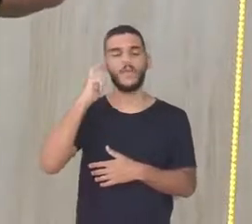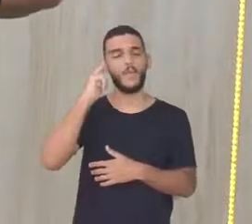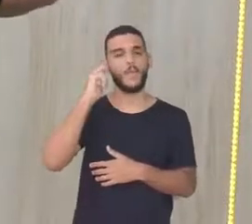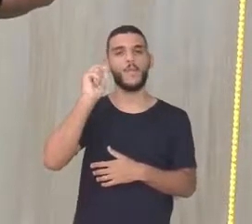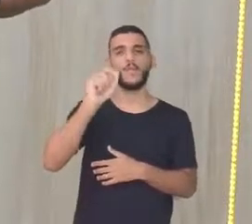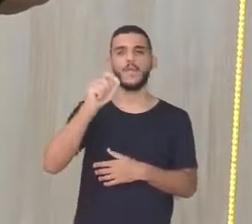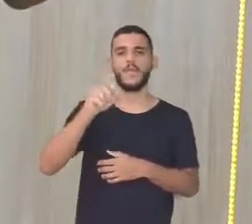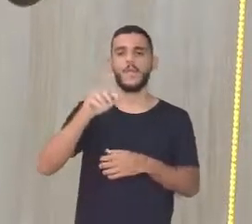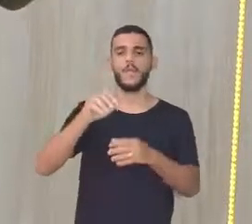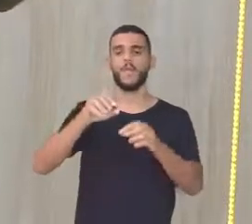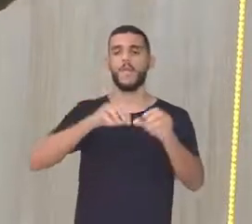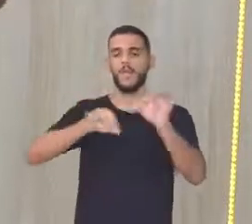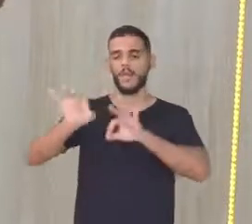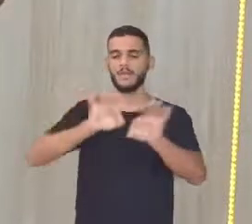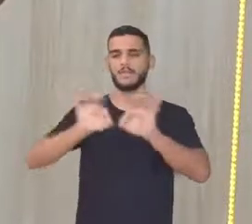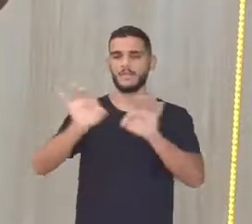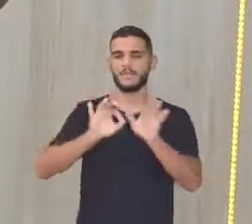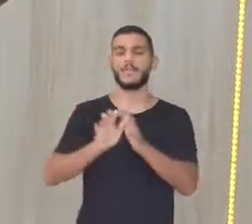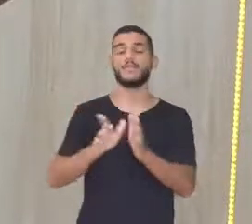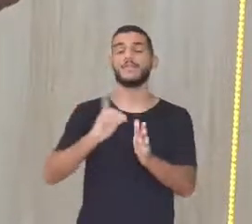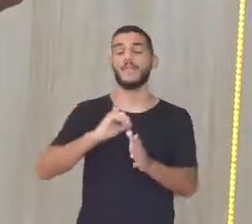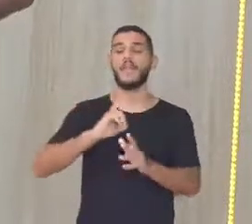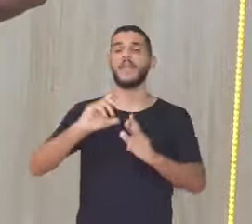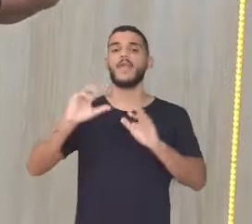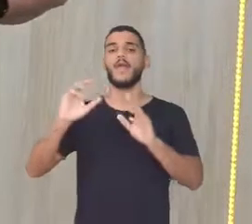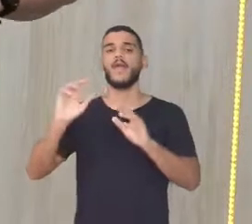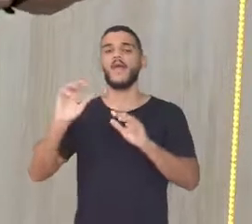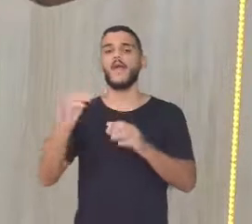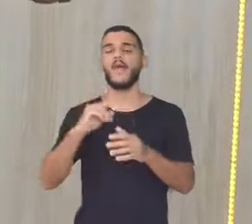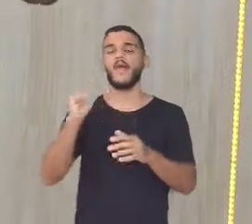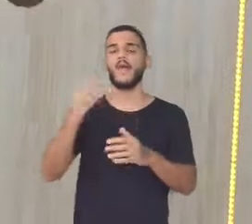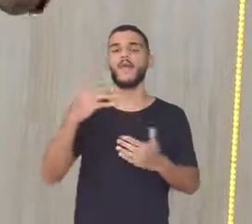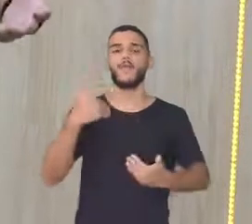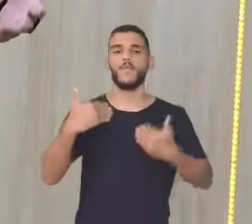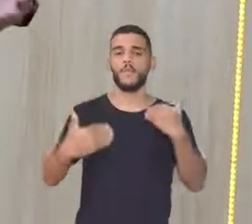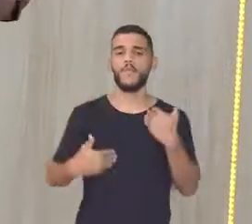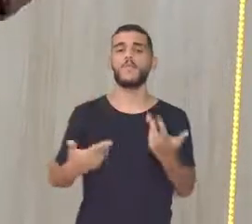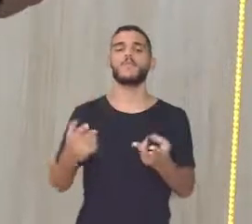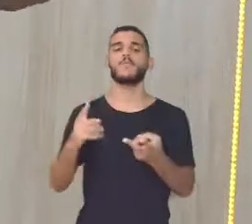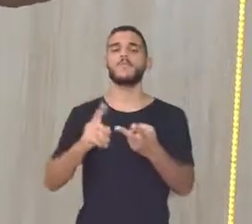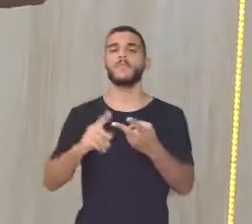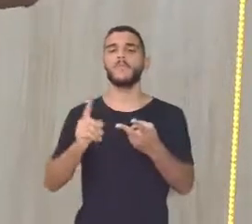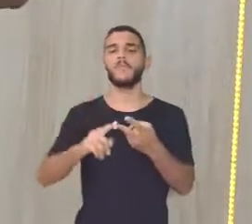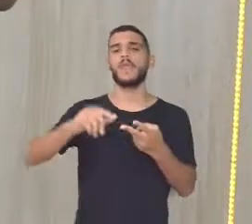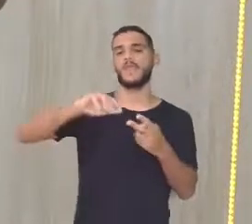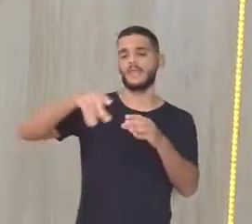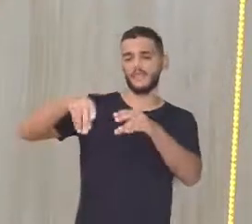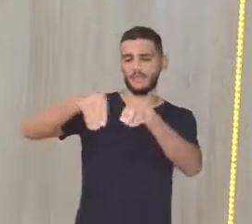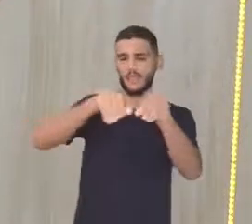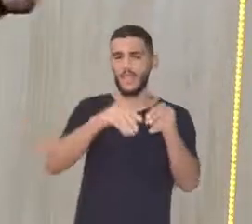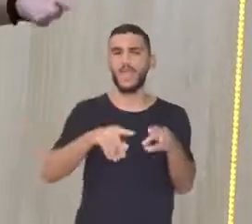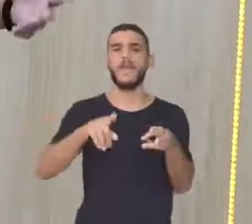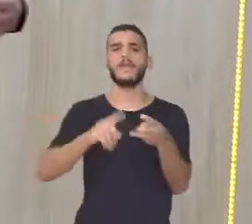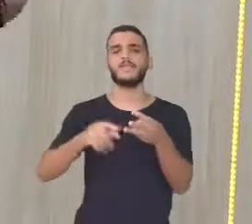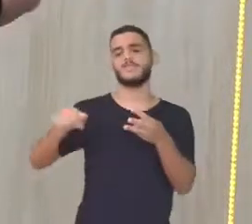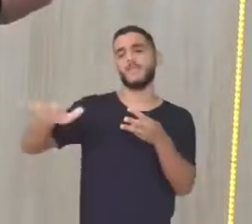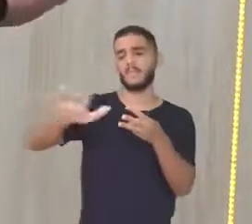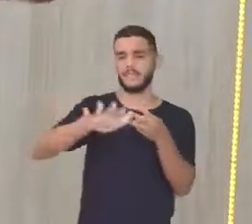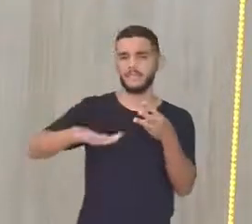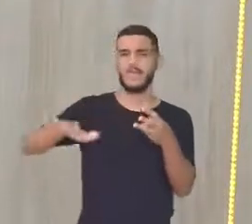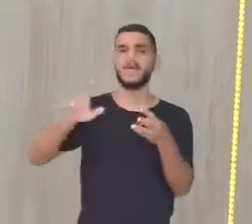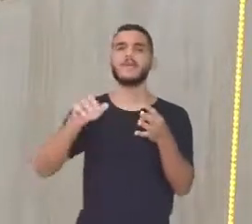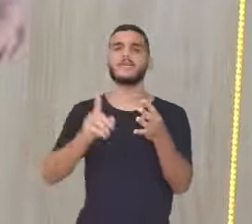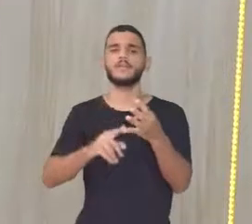geografia, né Geografia física, geografia humana A parte aí que trata de relevo, né De paisagem